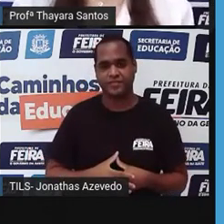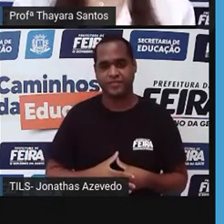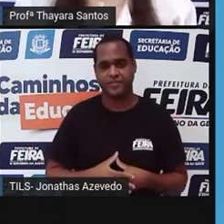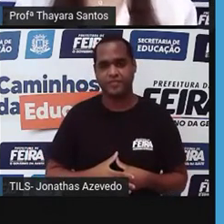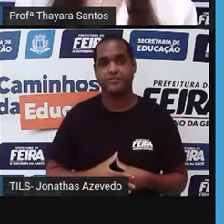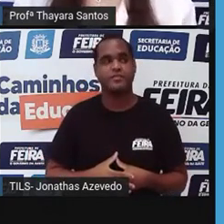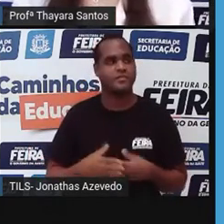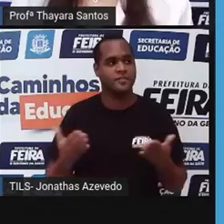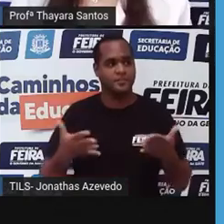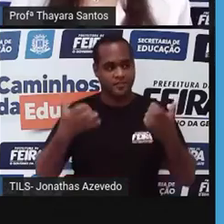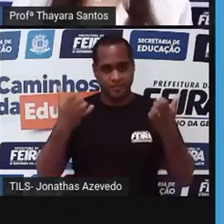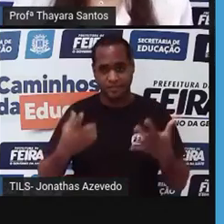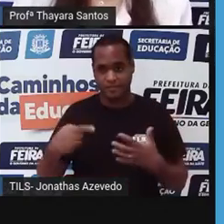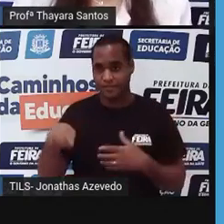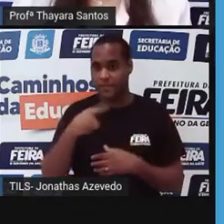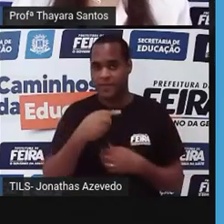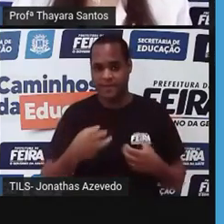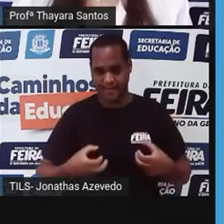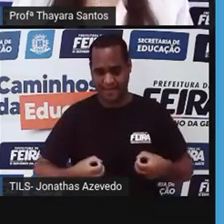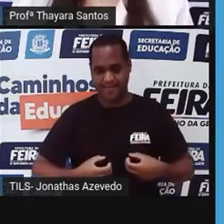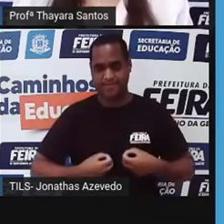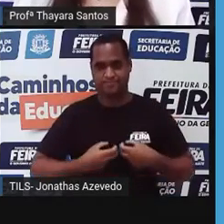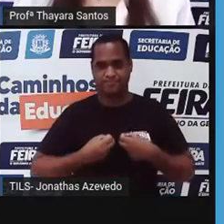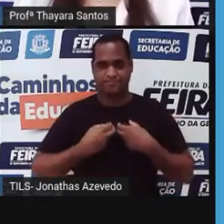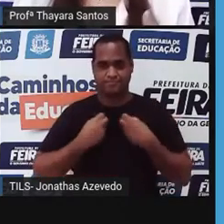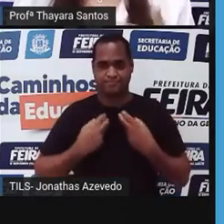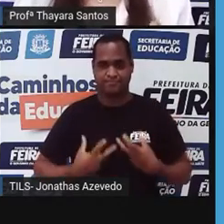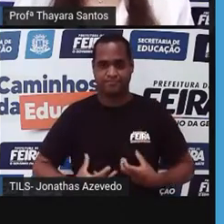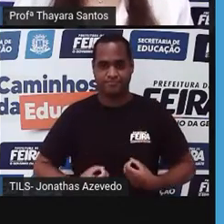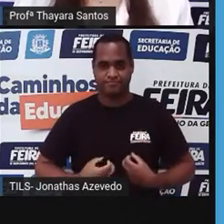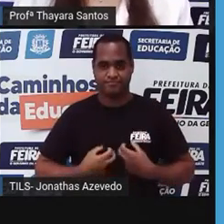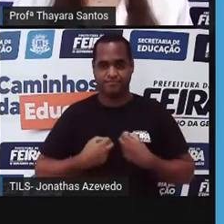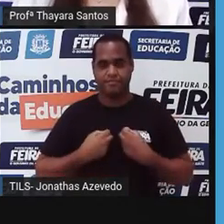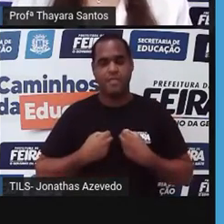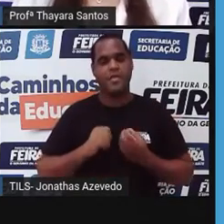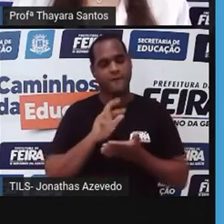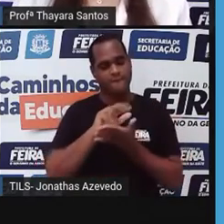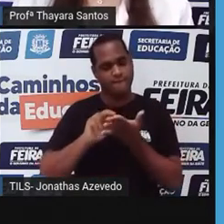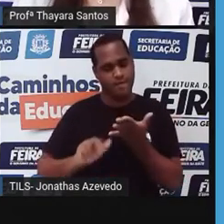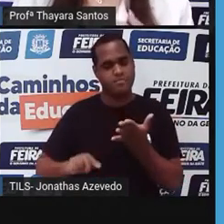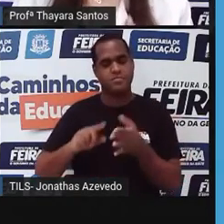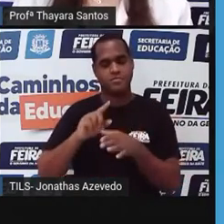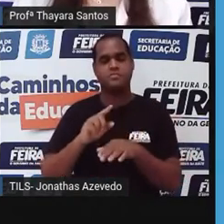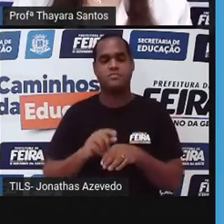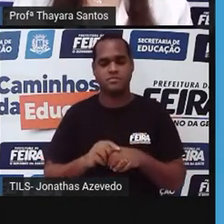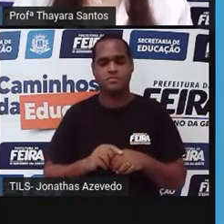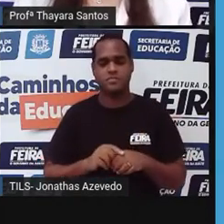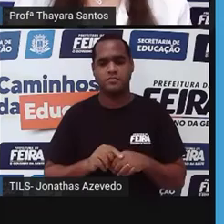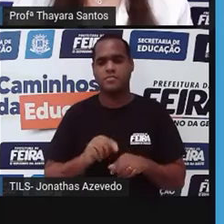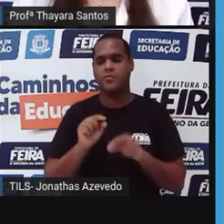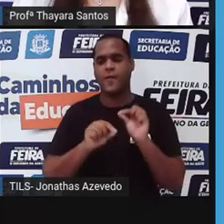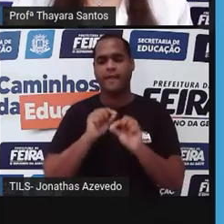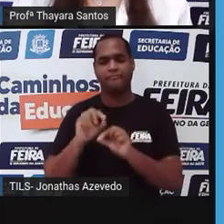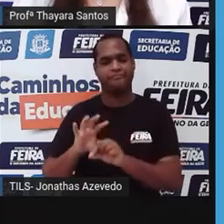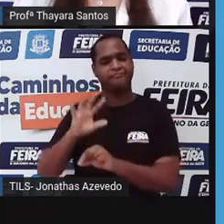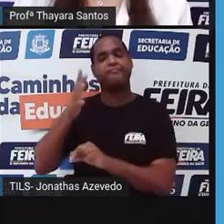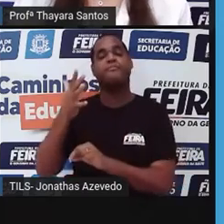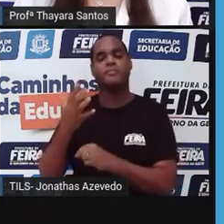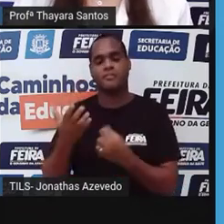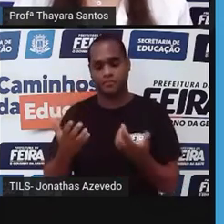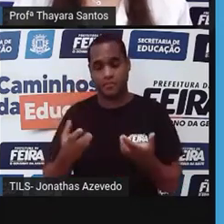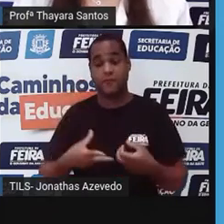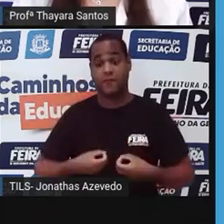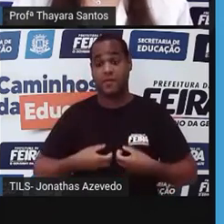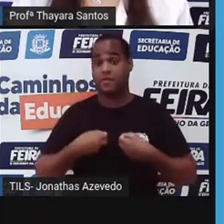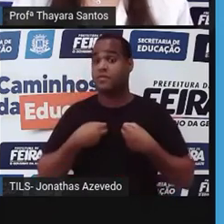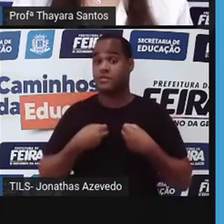E agora vamos falar do câncer, que é uma doença genética multifatorial. O é que acontece com o câncer? O câncer,